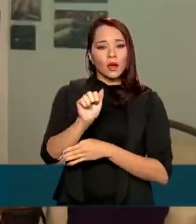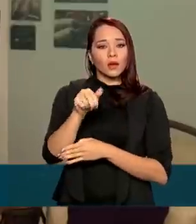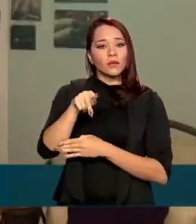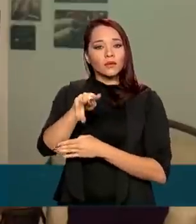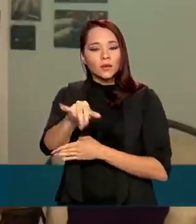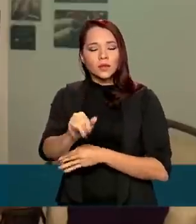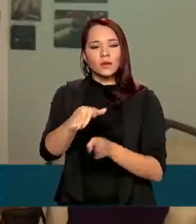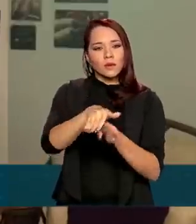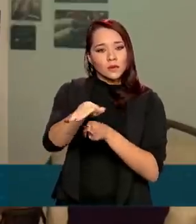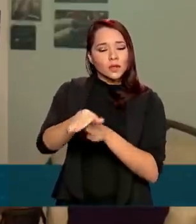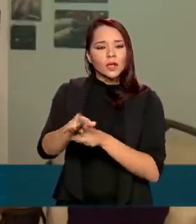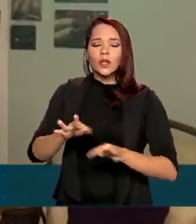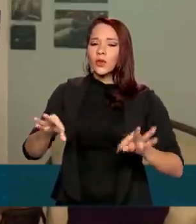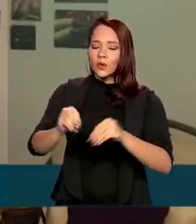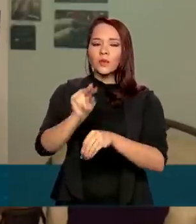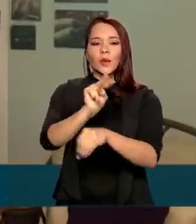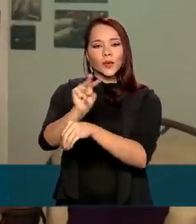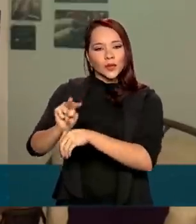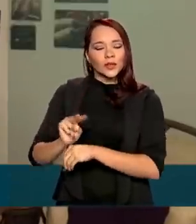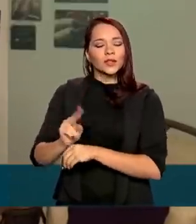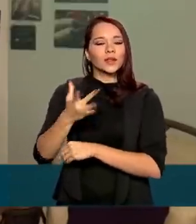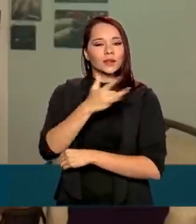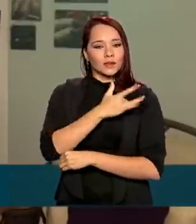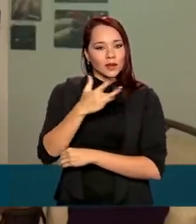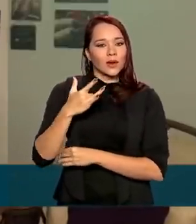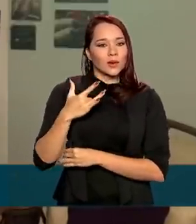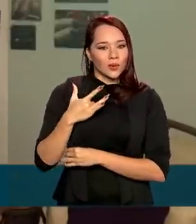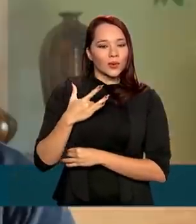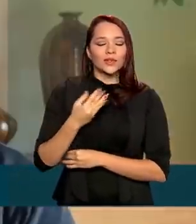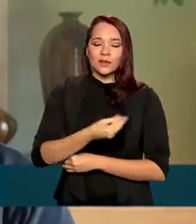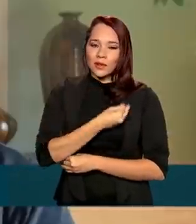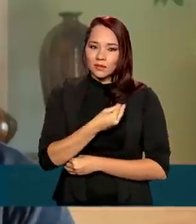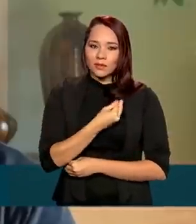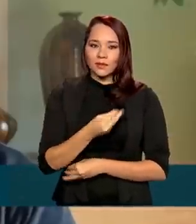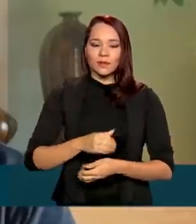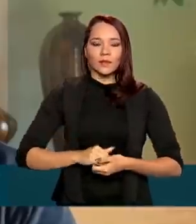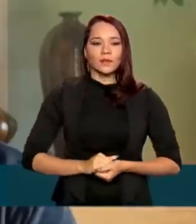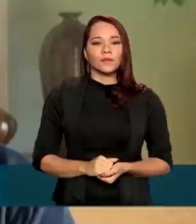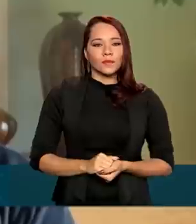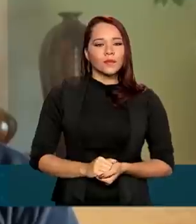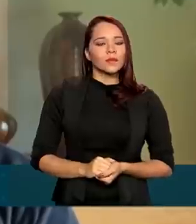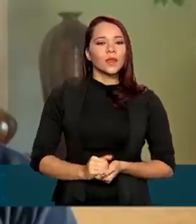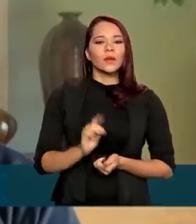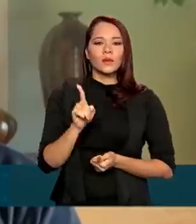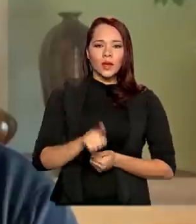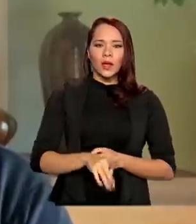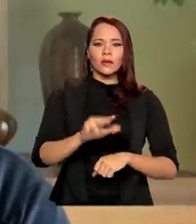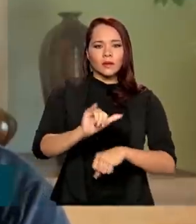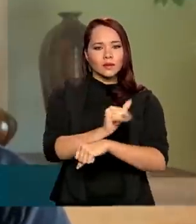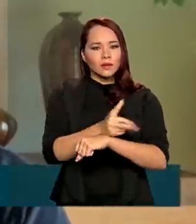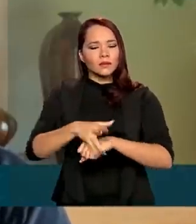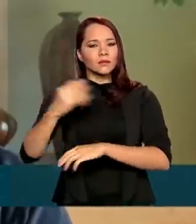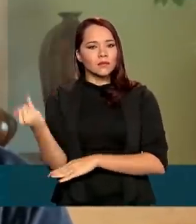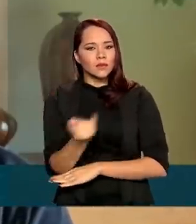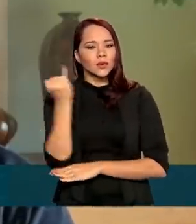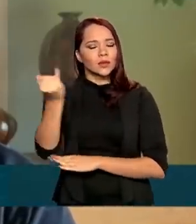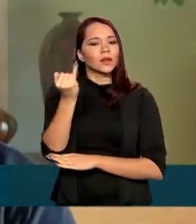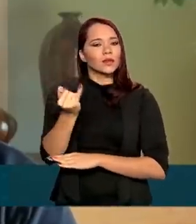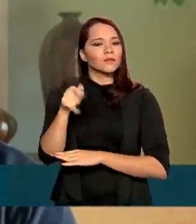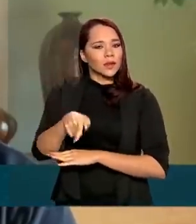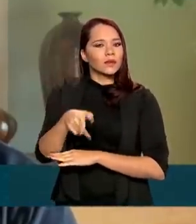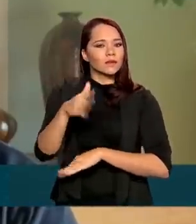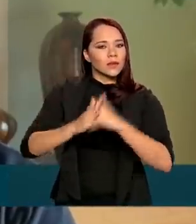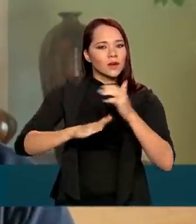Tudo pela preservação da saúde e da vida. São medidas essenciais para manter esses profissionais